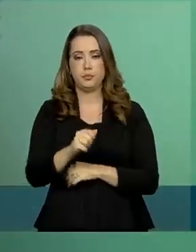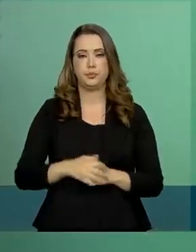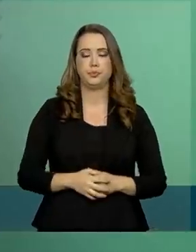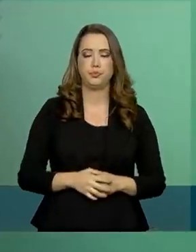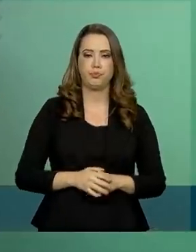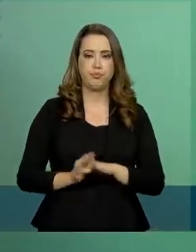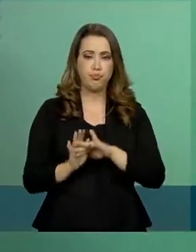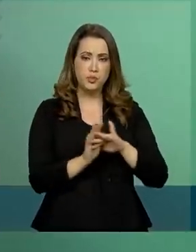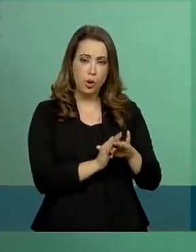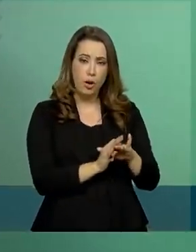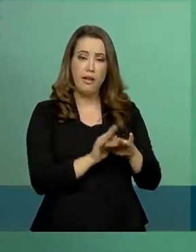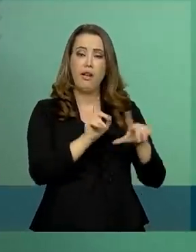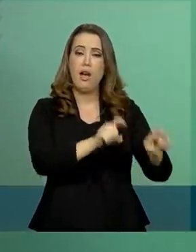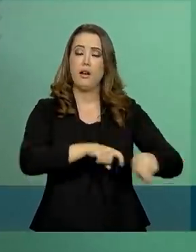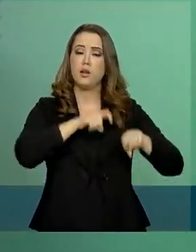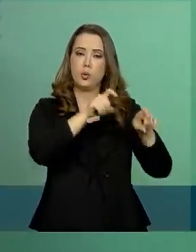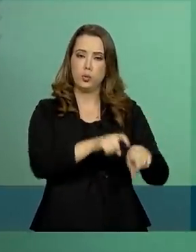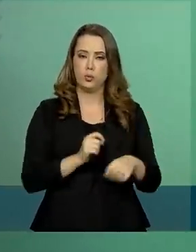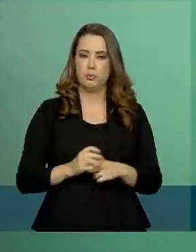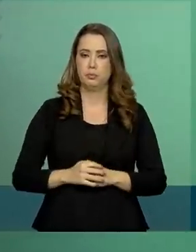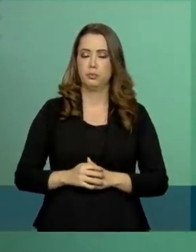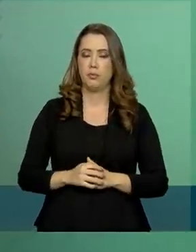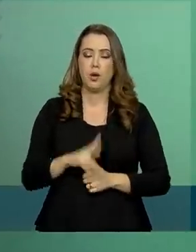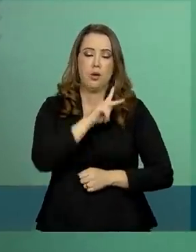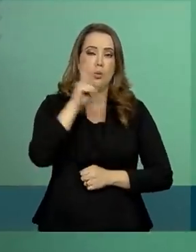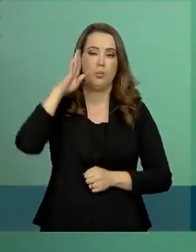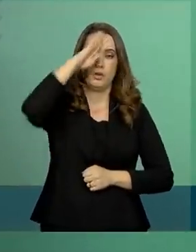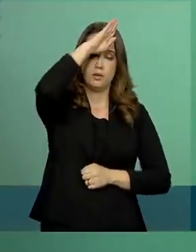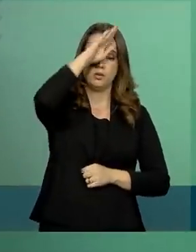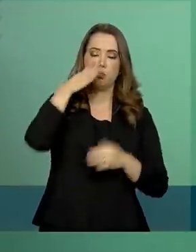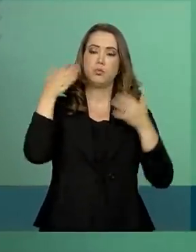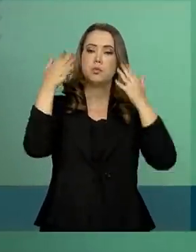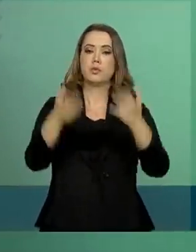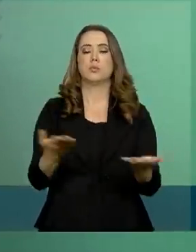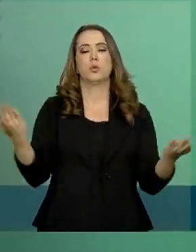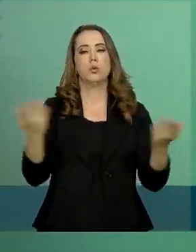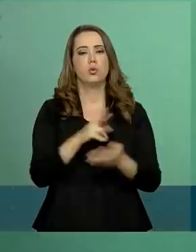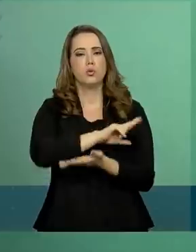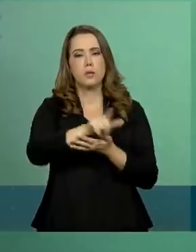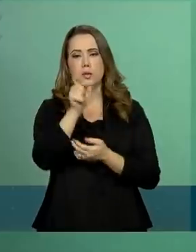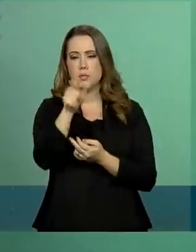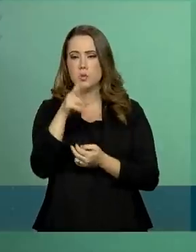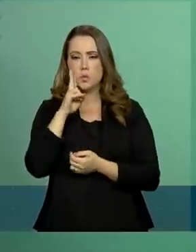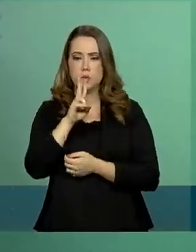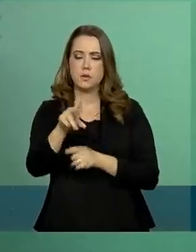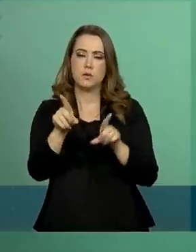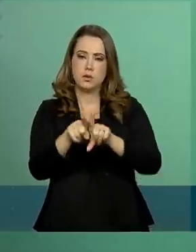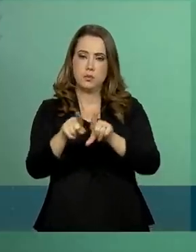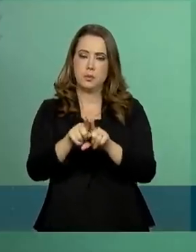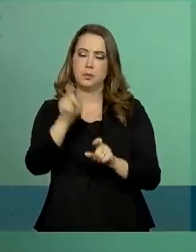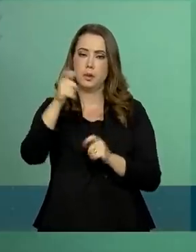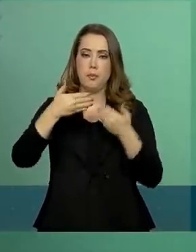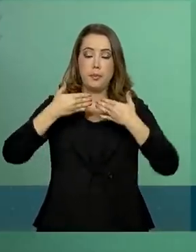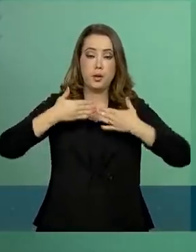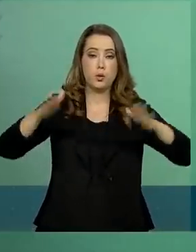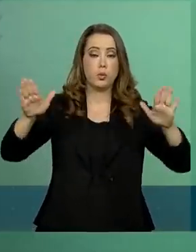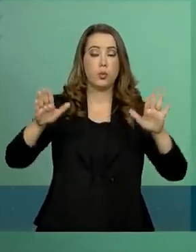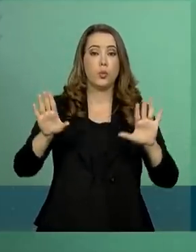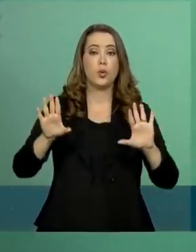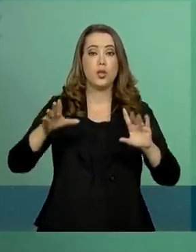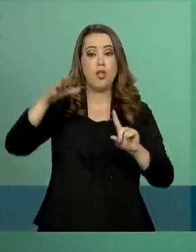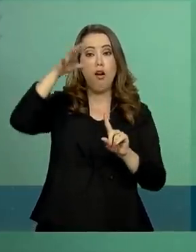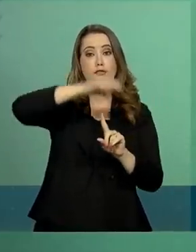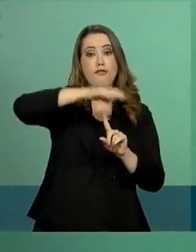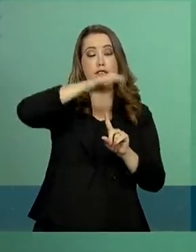Agricultura. O presidente participou hoje, e muitos de vocês acompanharam, da abertura da AgriShow,